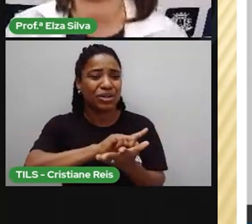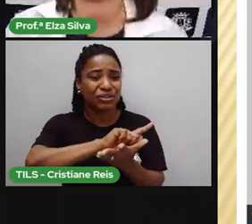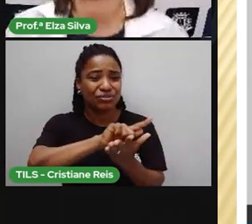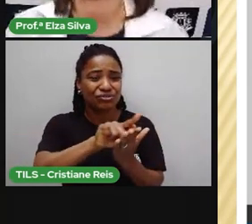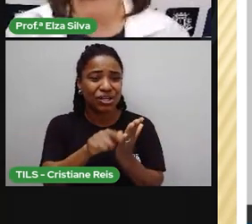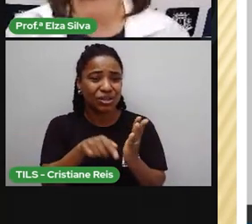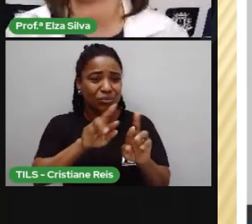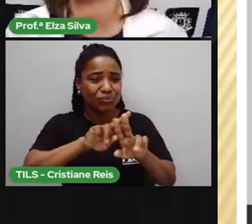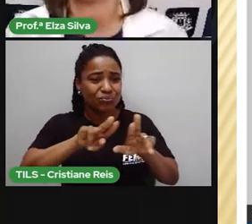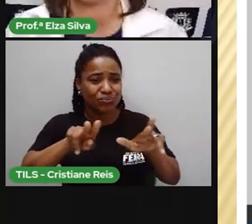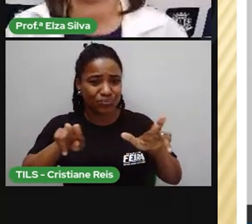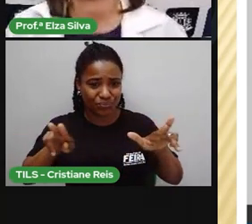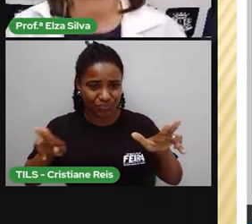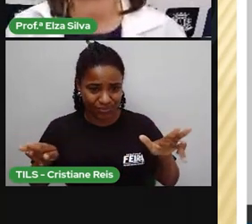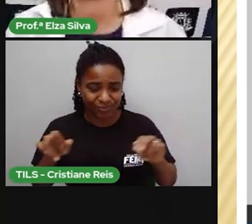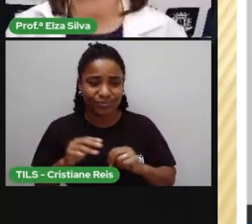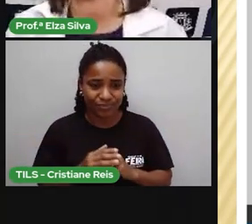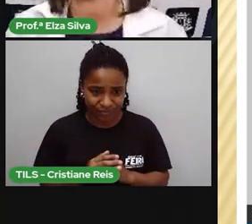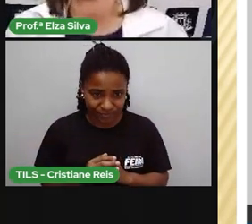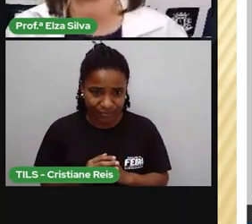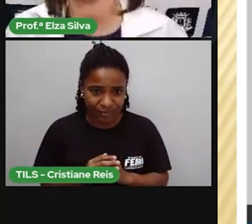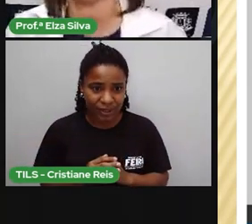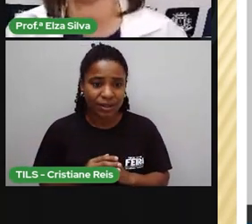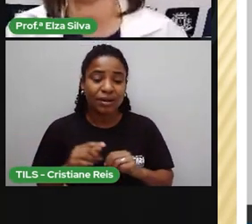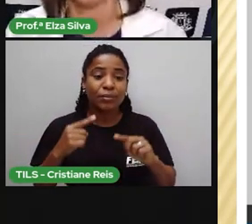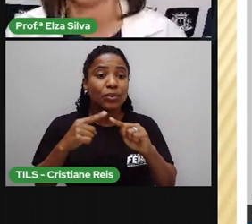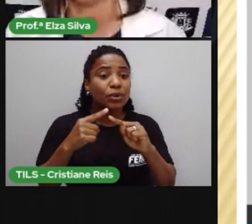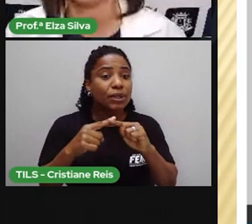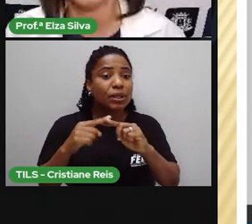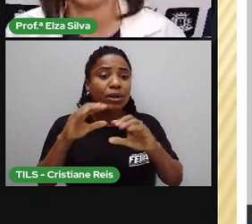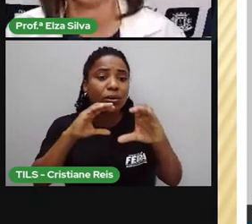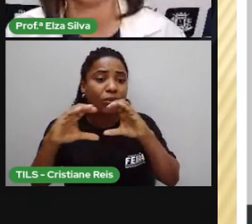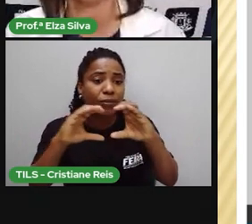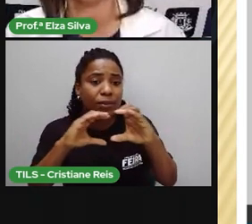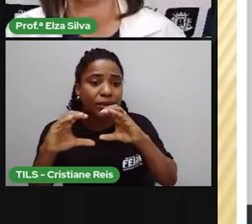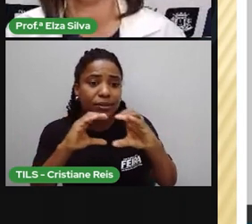e a comunicação estão em constante transformação.